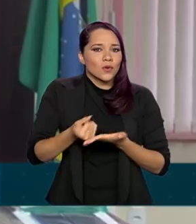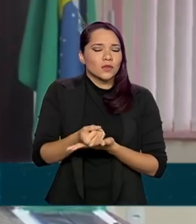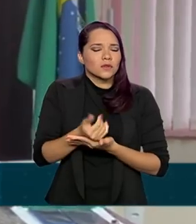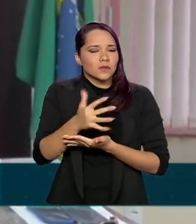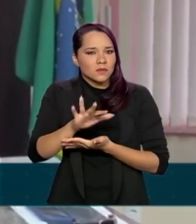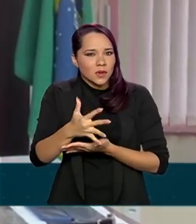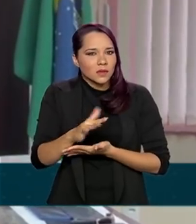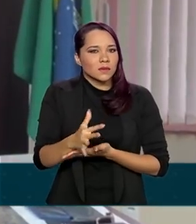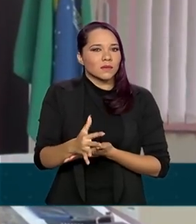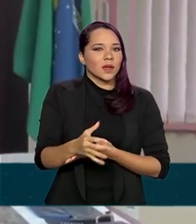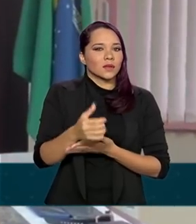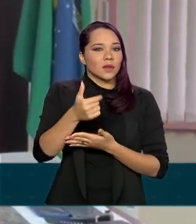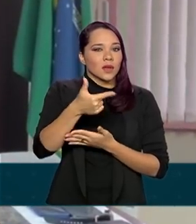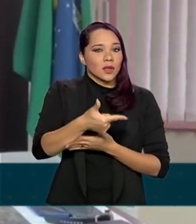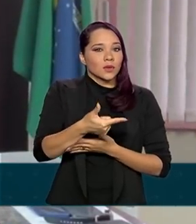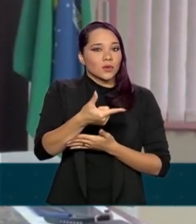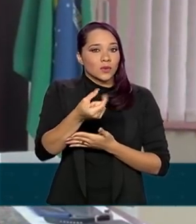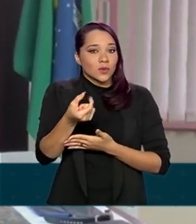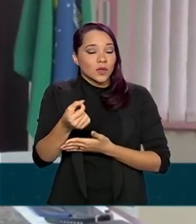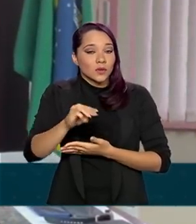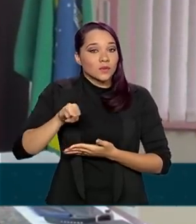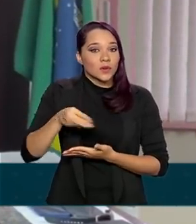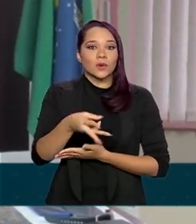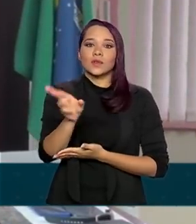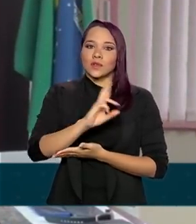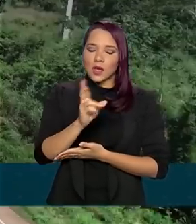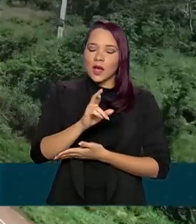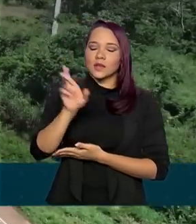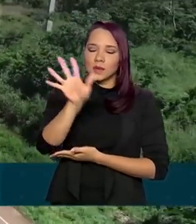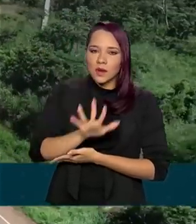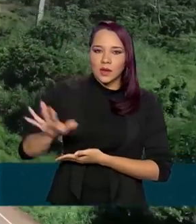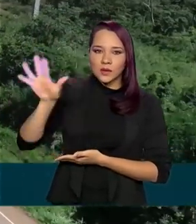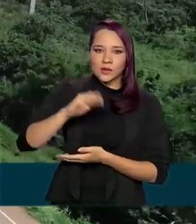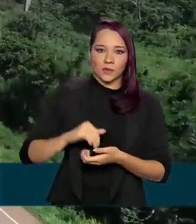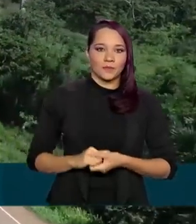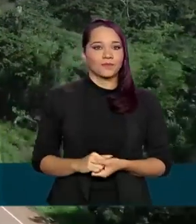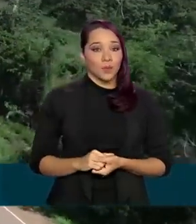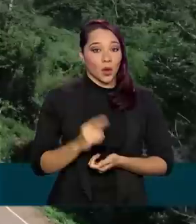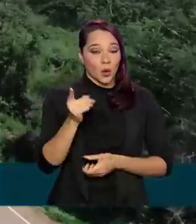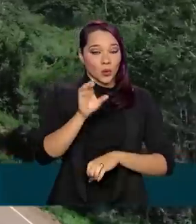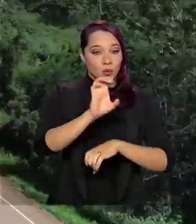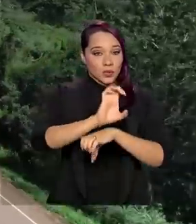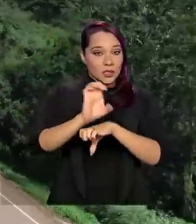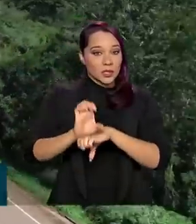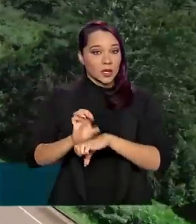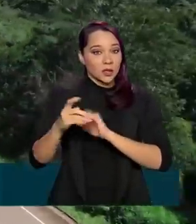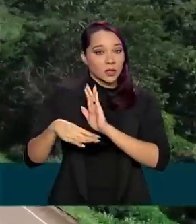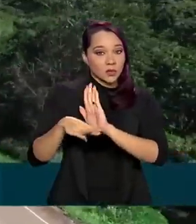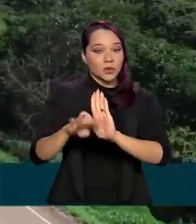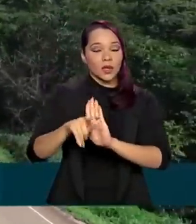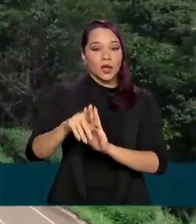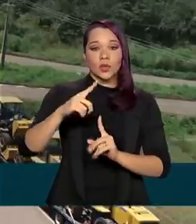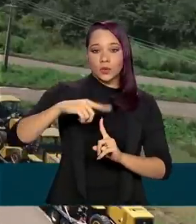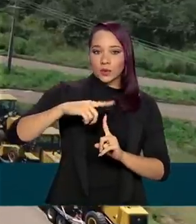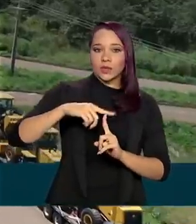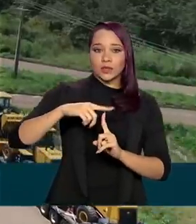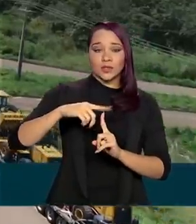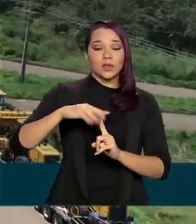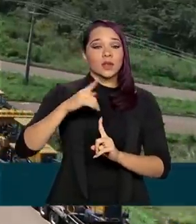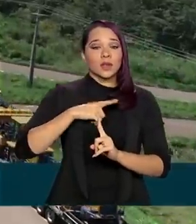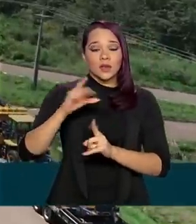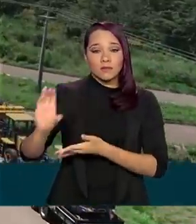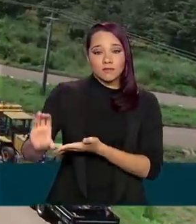aproximadamente 200 milhões de reais para a região. Um dos estados beneficiados foi o Tocantins, que